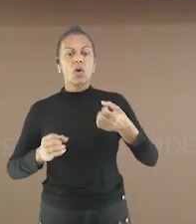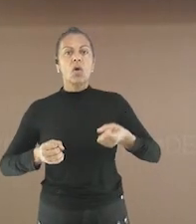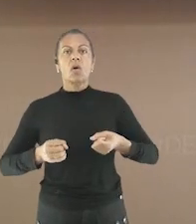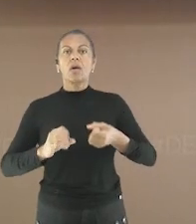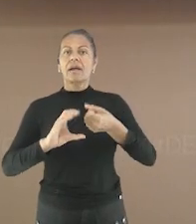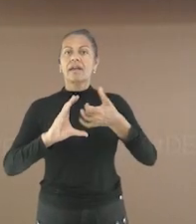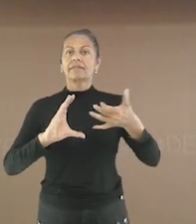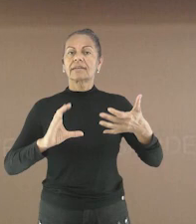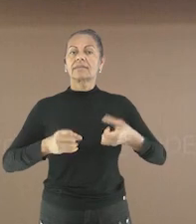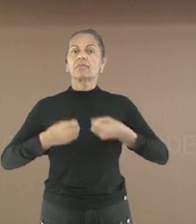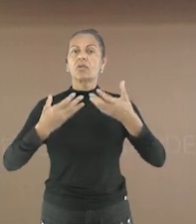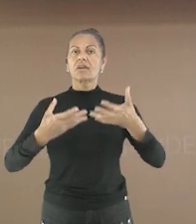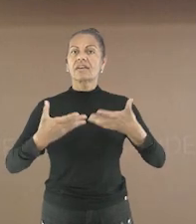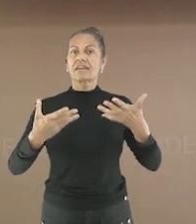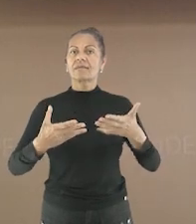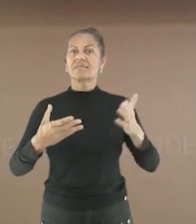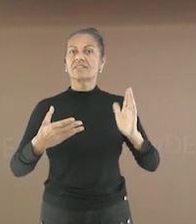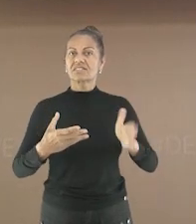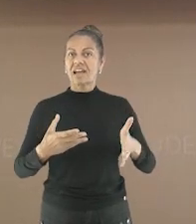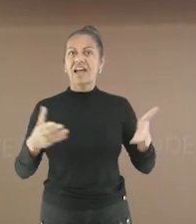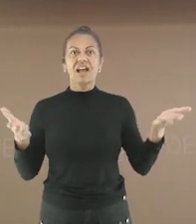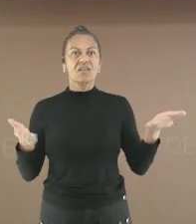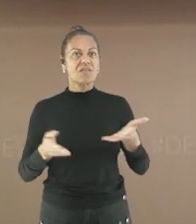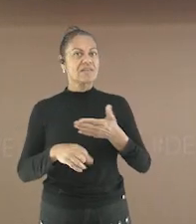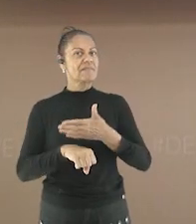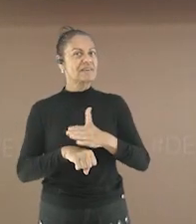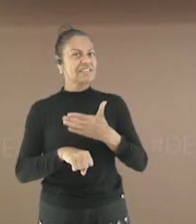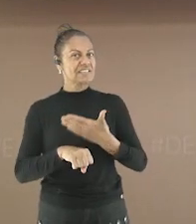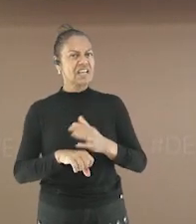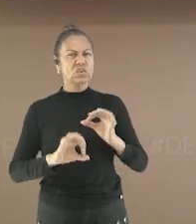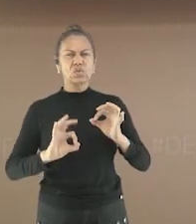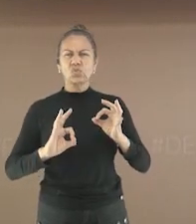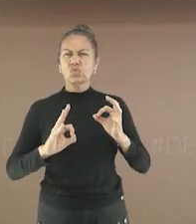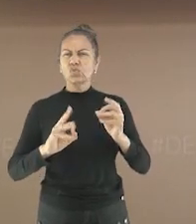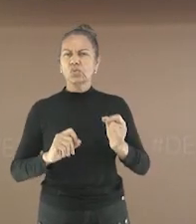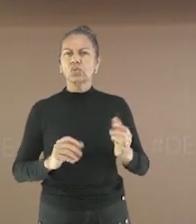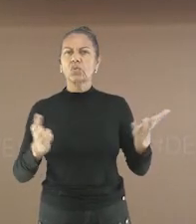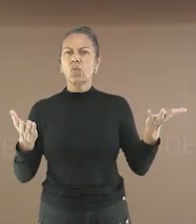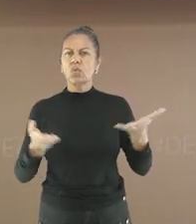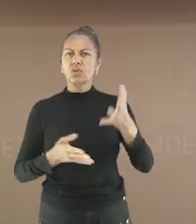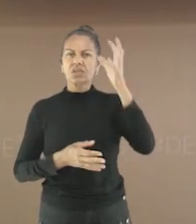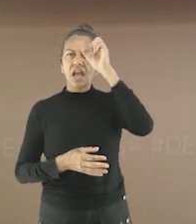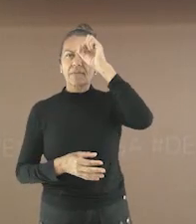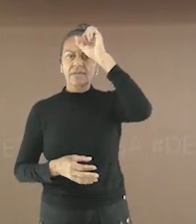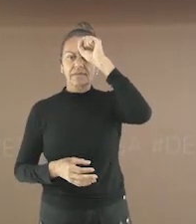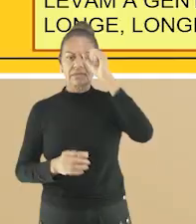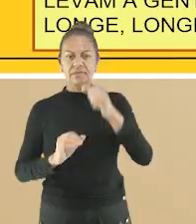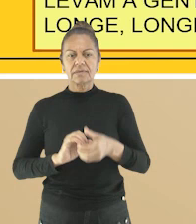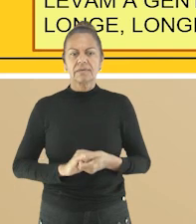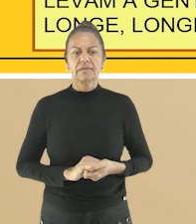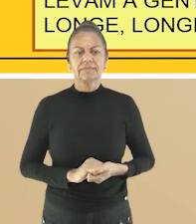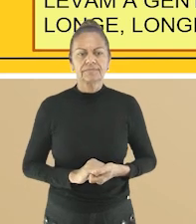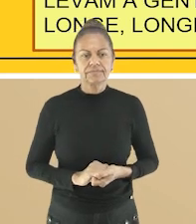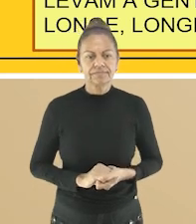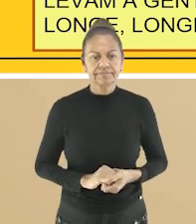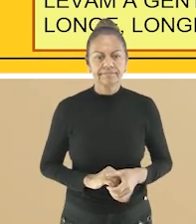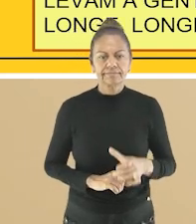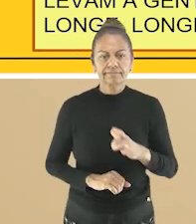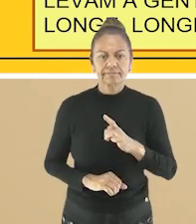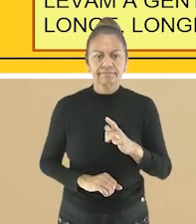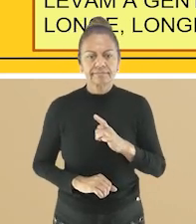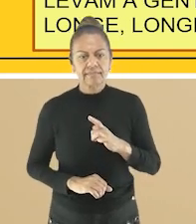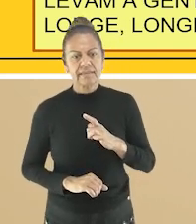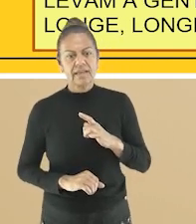poema e sobre os sons das letras S e Z Vamos praticar o que aprendemos hoje? Vamos fazer a